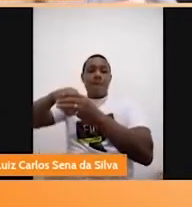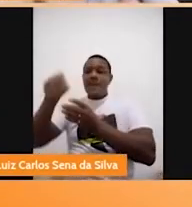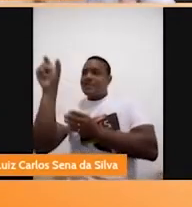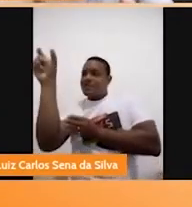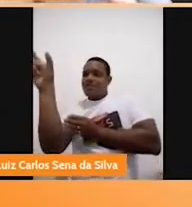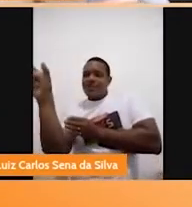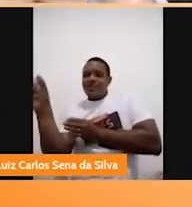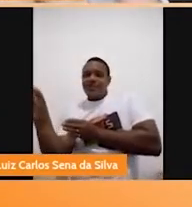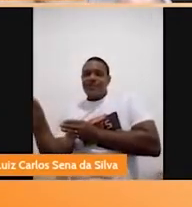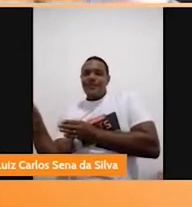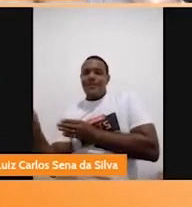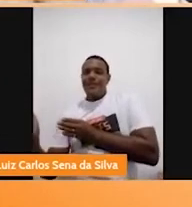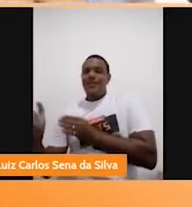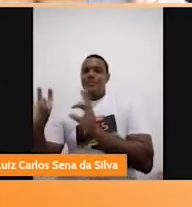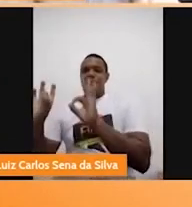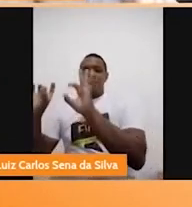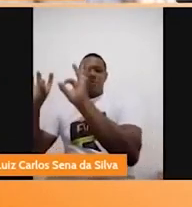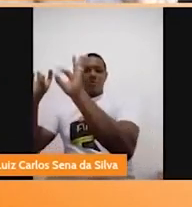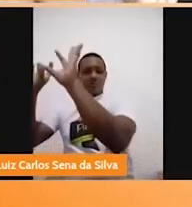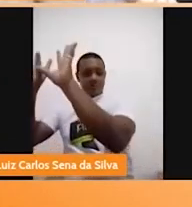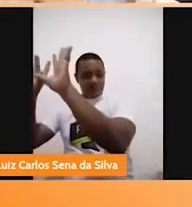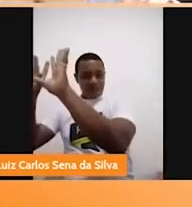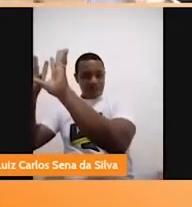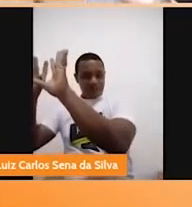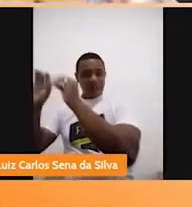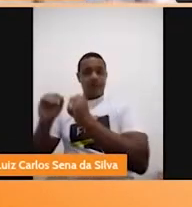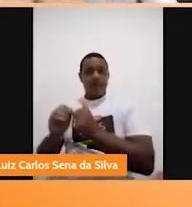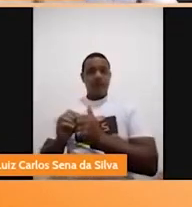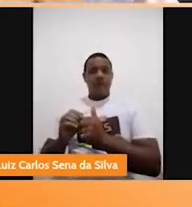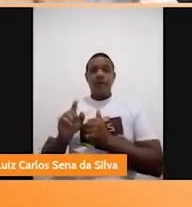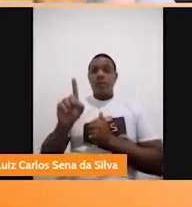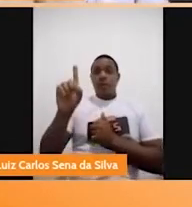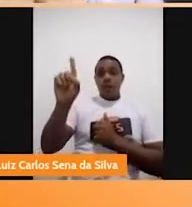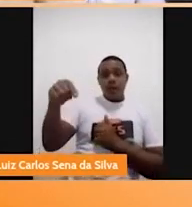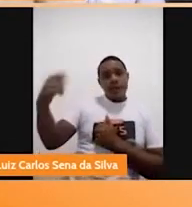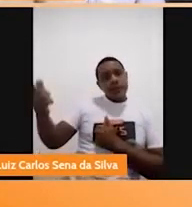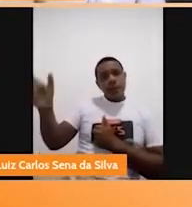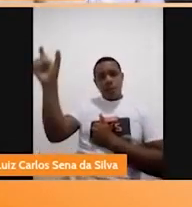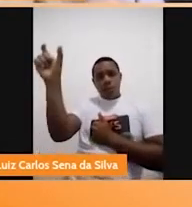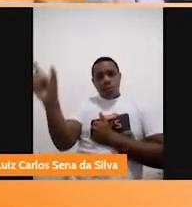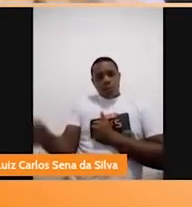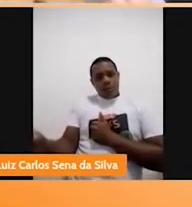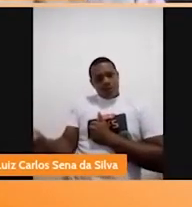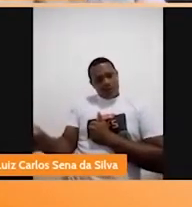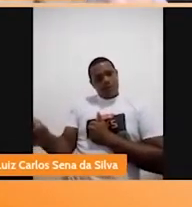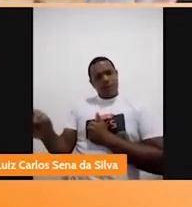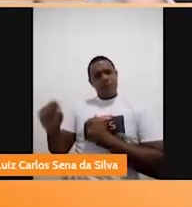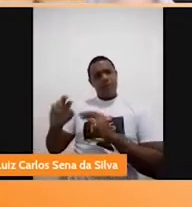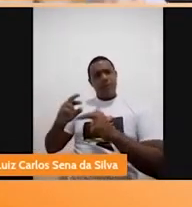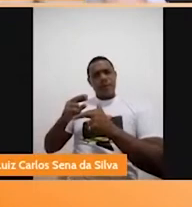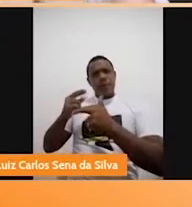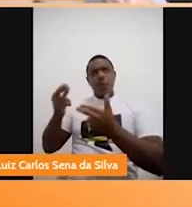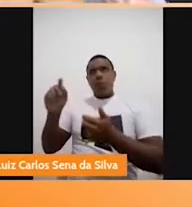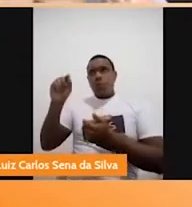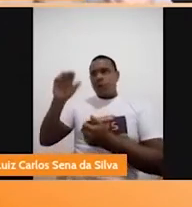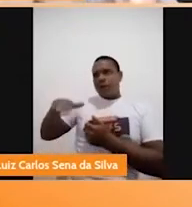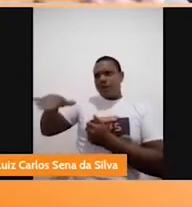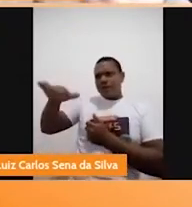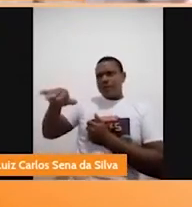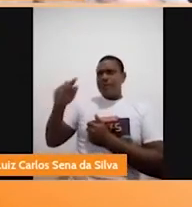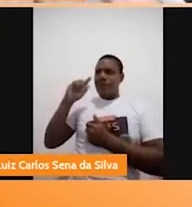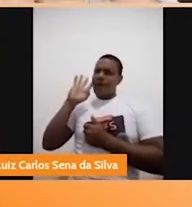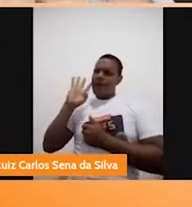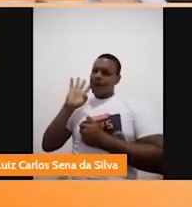né? Essa é a princesa. E este é, dentro do que você fala, o modelo de representatividade. A criança olha e diz, olha que legal,